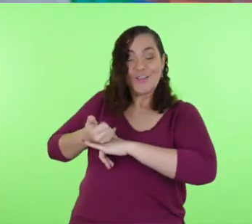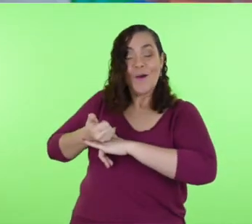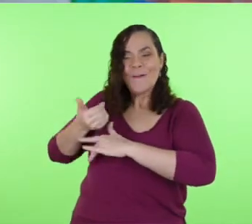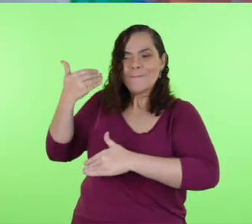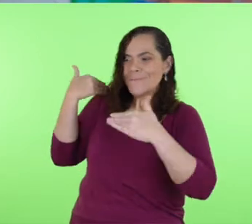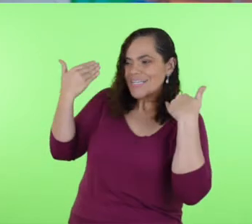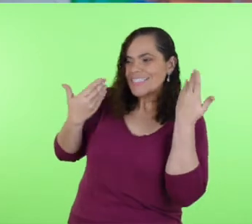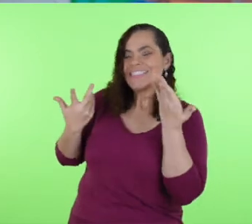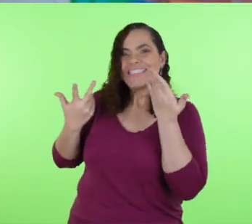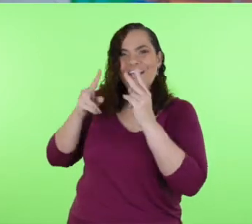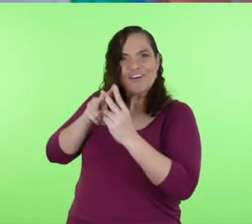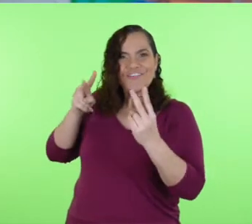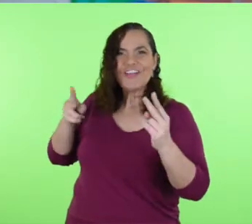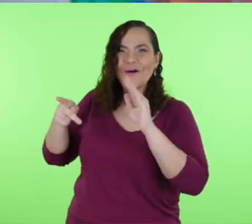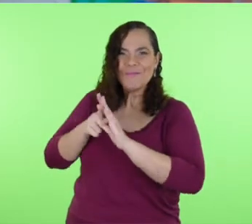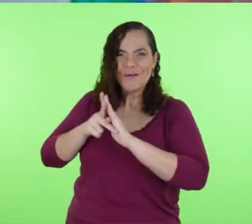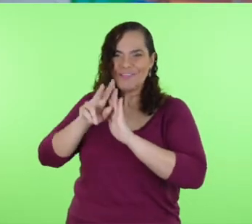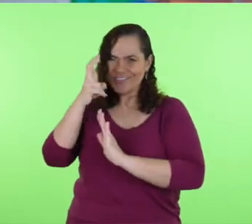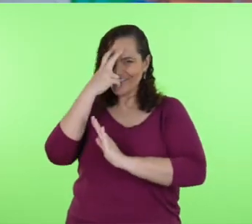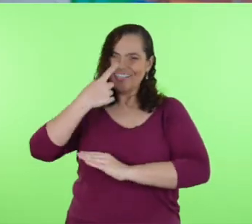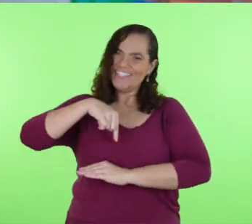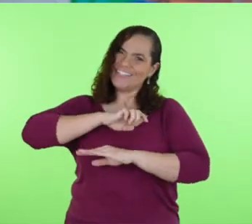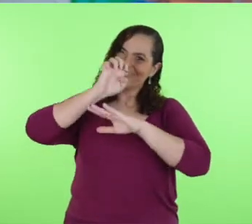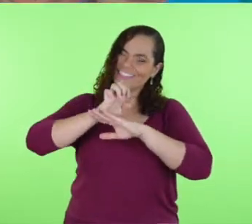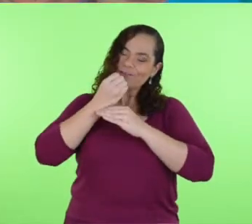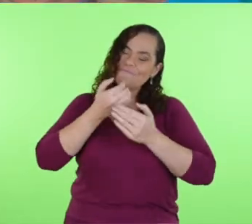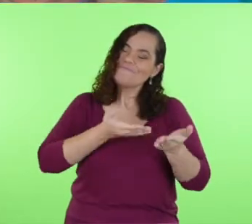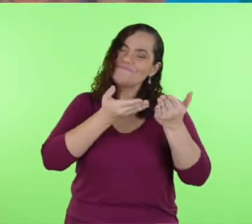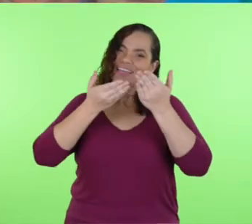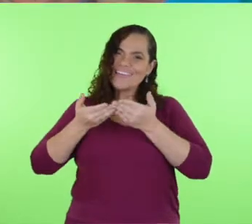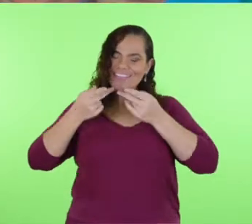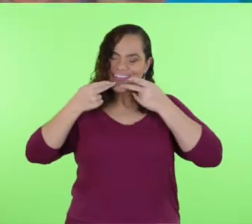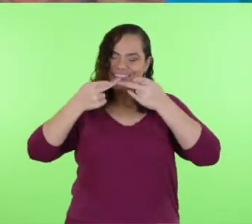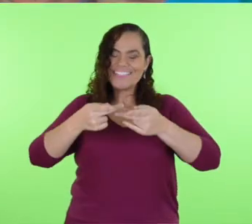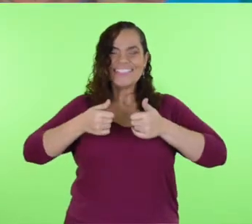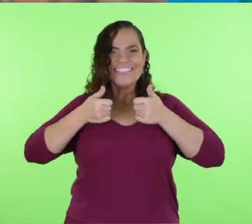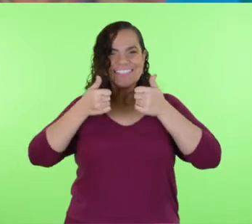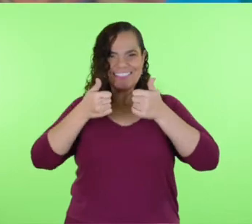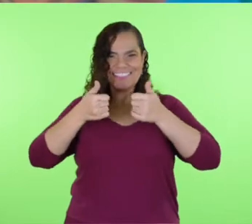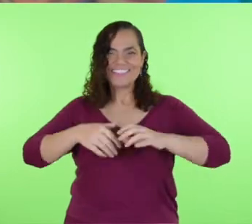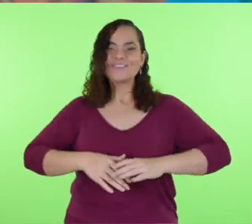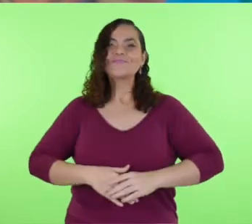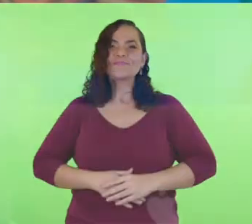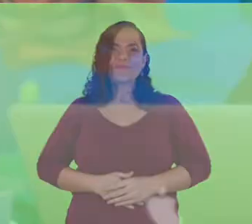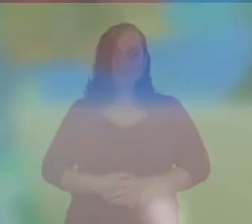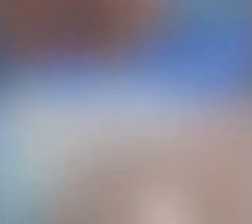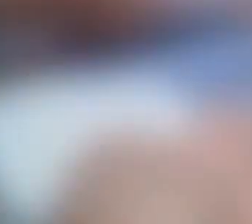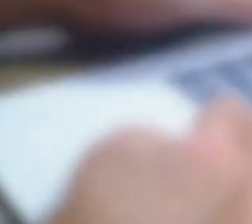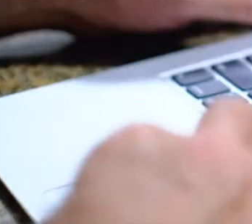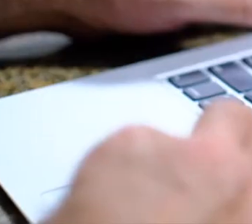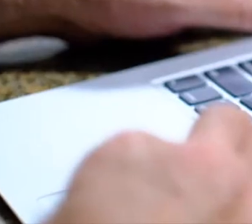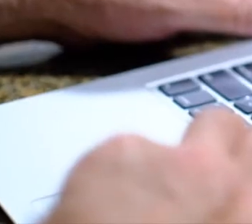Seridó para um passeio virtual pela cultura do nosso Estado. Sejam bem-vindos e boa visitação!